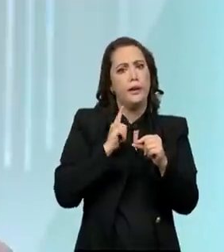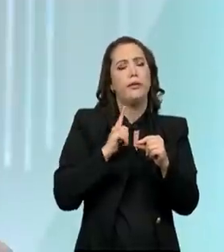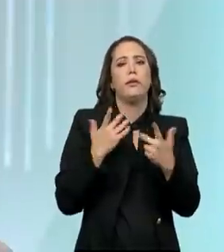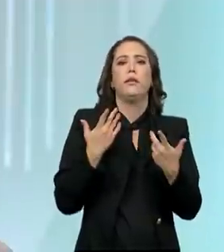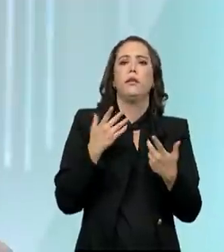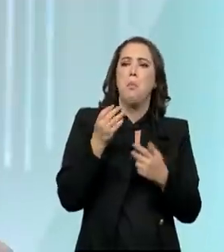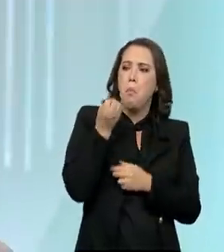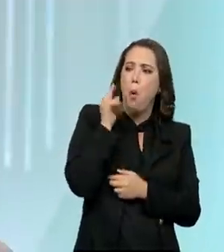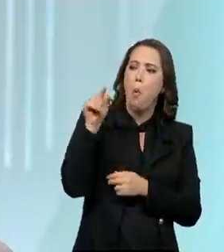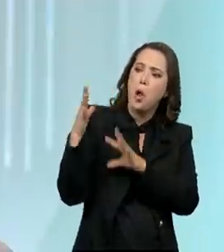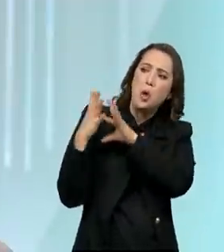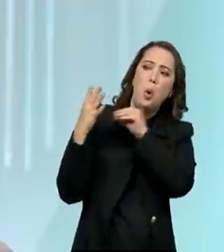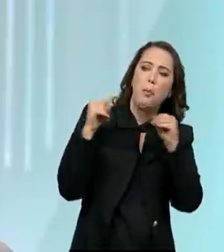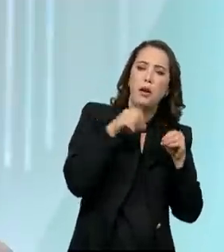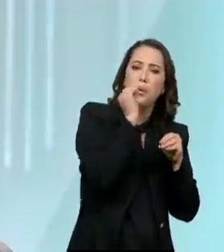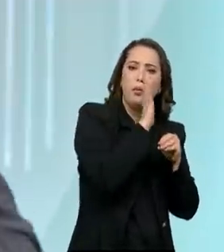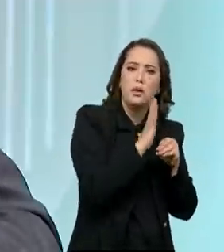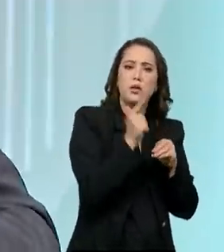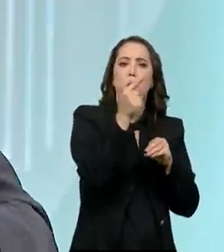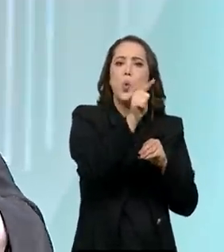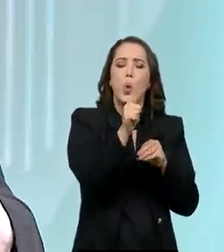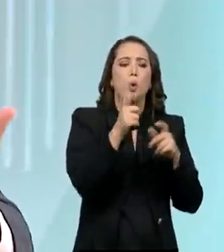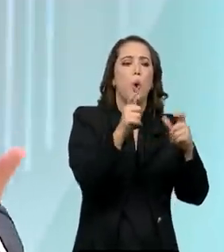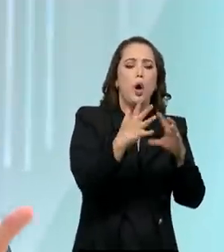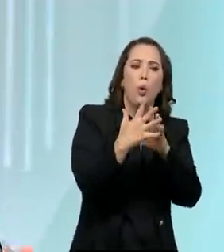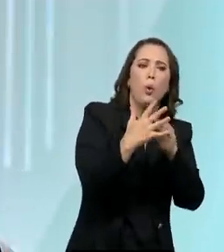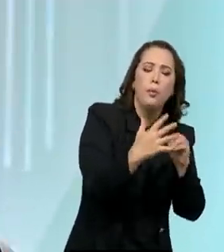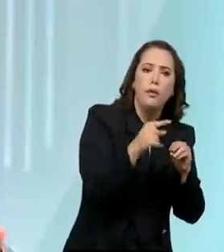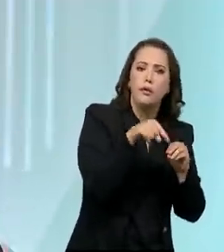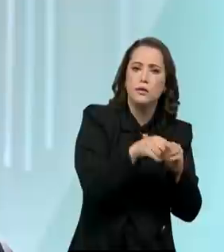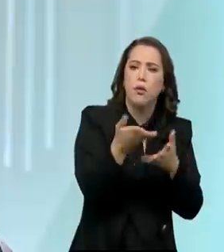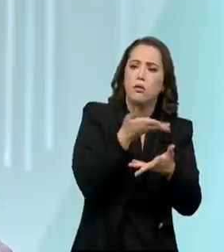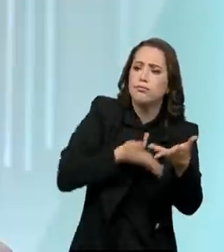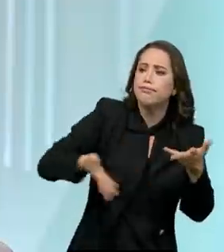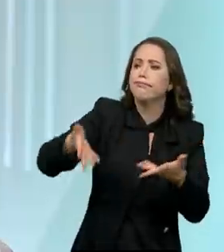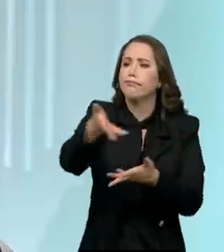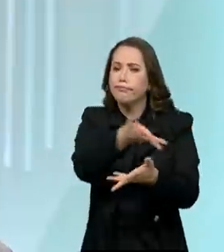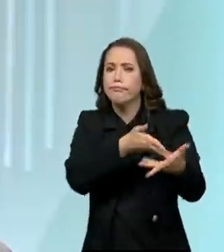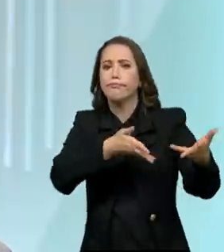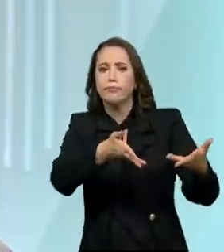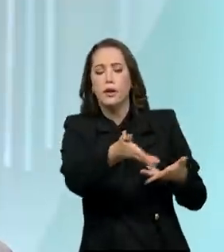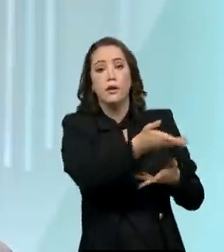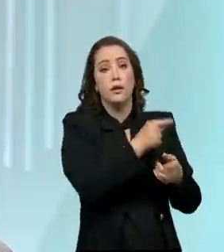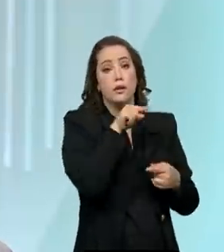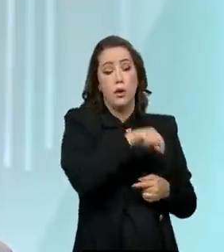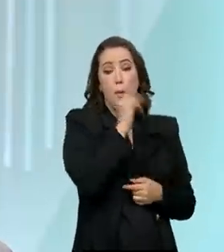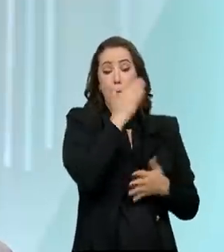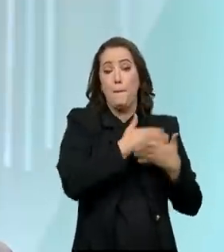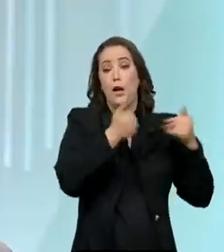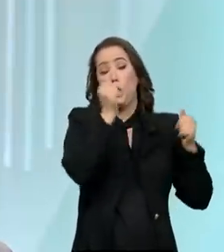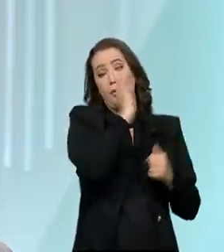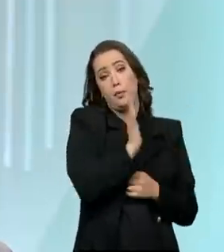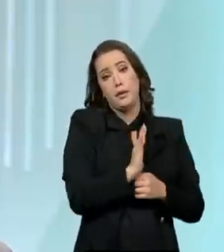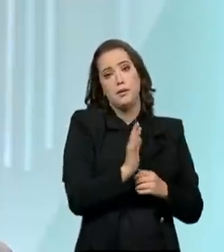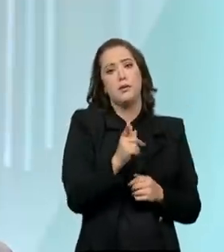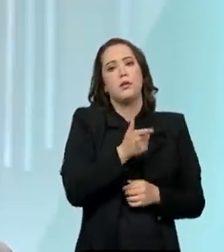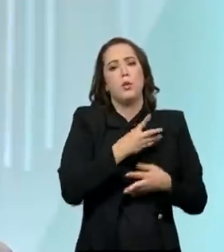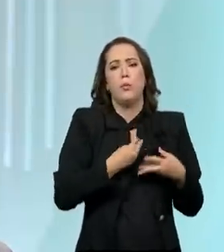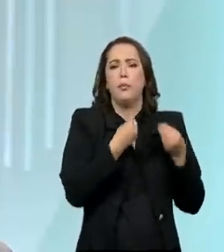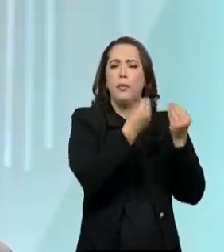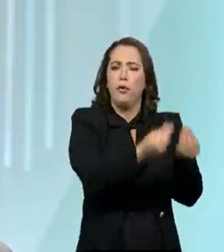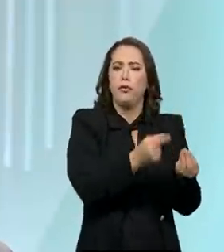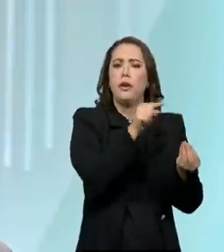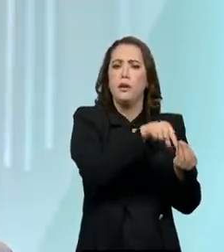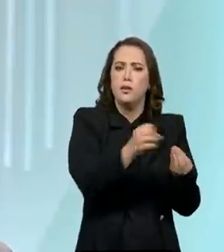Então, essa abertura econômica, além do recurso que traz para o Brasil e gera mais emprego, ele traz inovação, ele